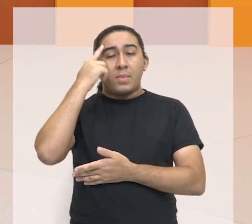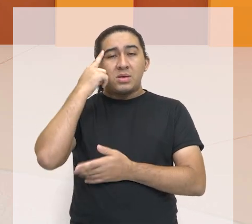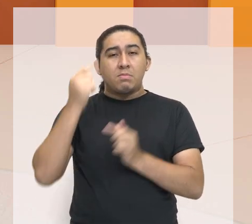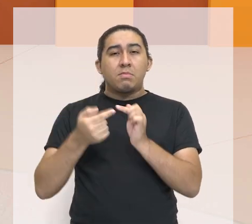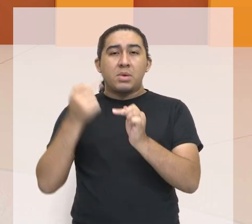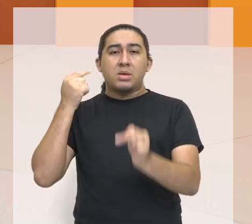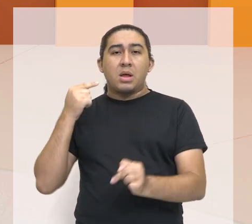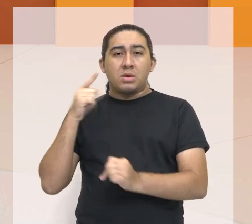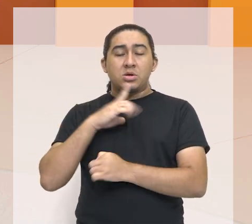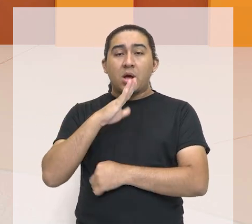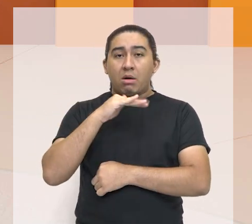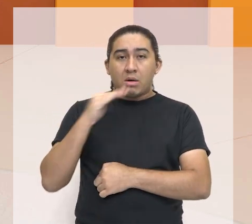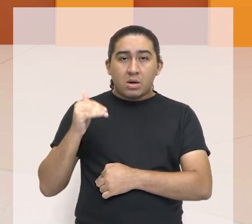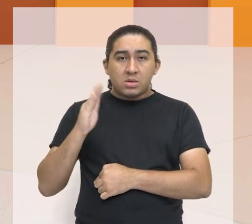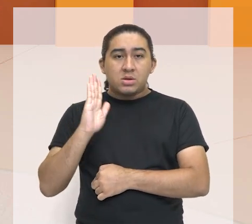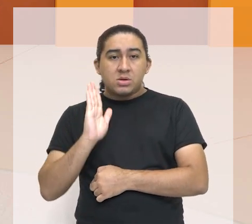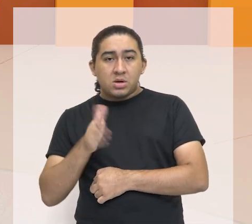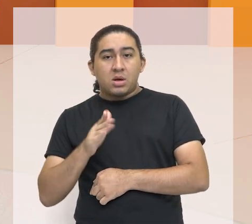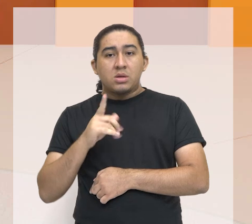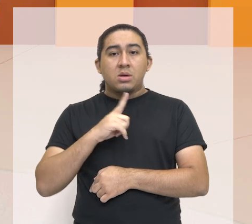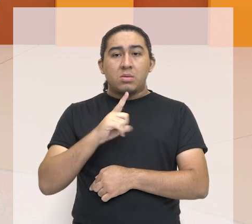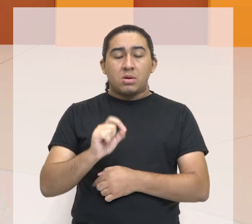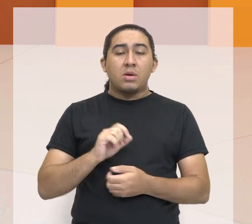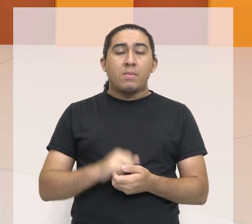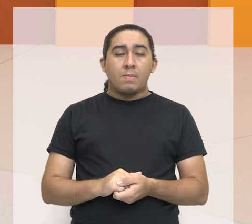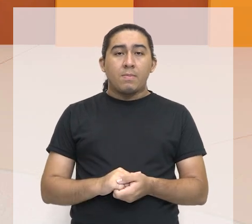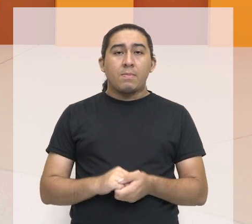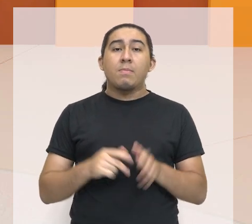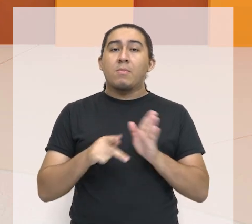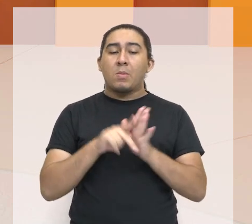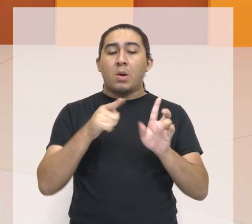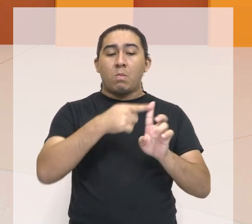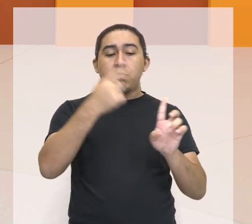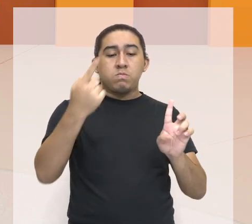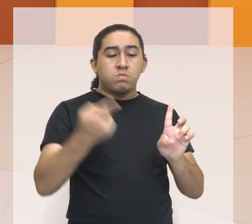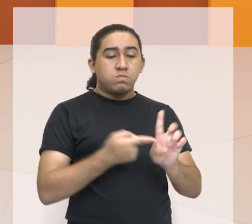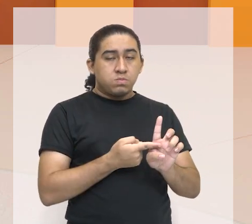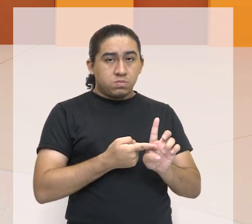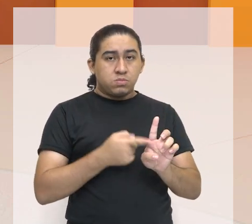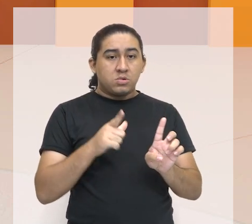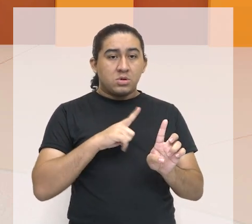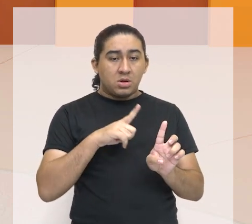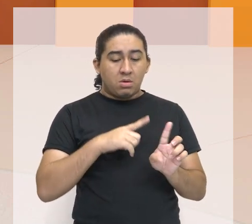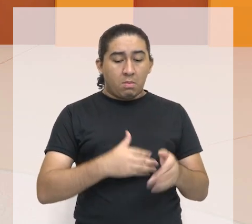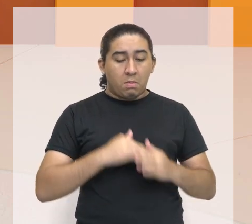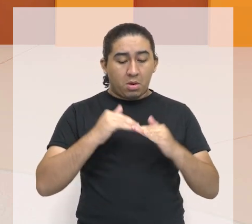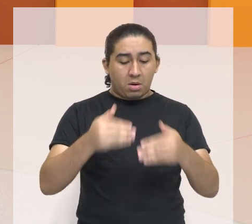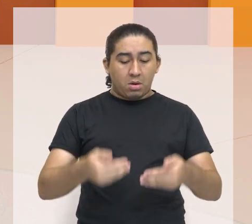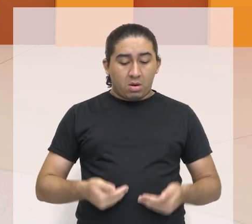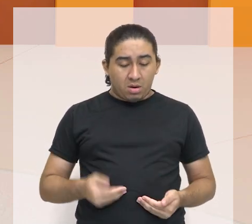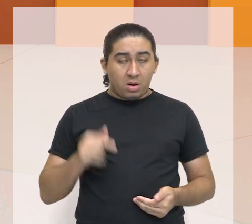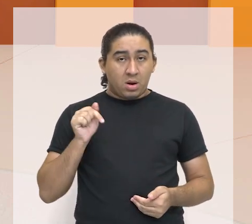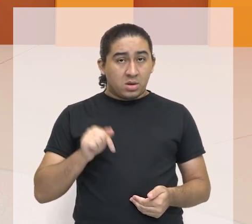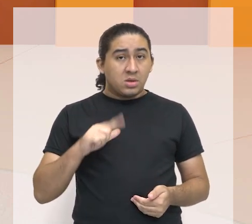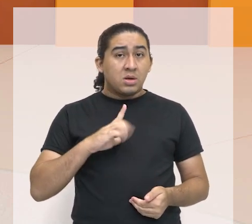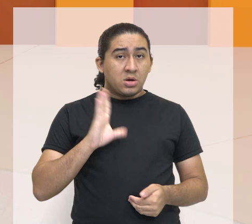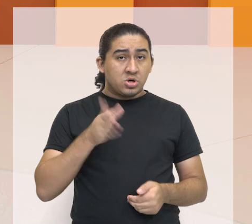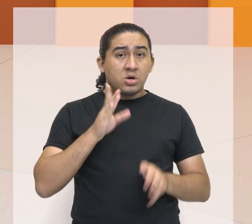aquela criança que é gerada no seio da mãe. Então, ela tem direito à vida.